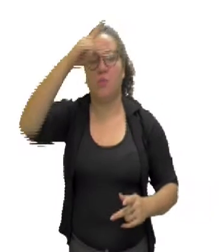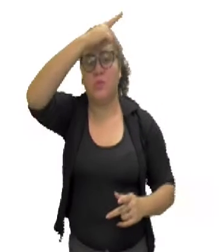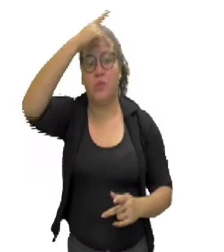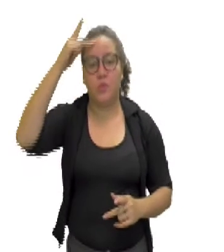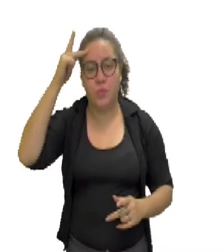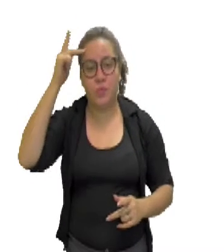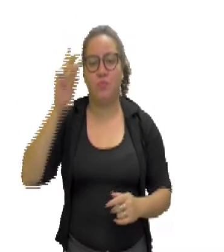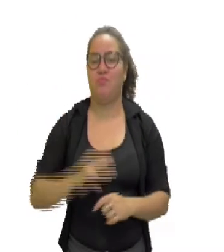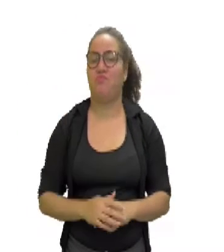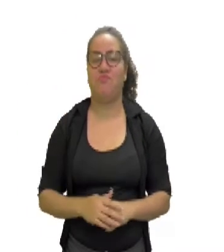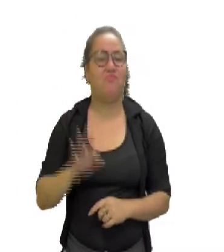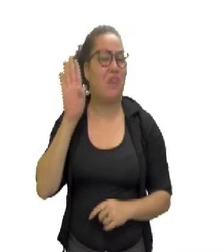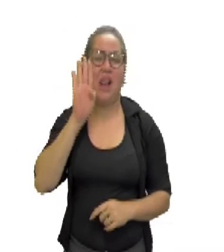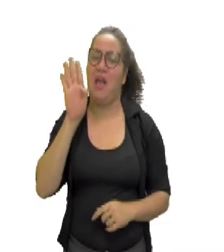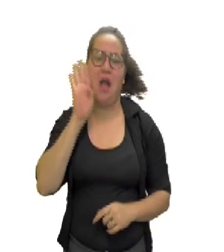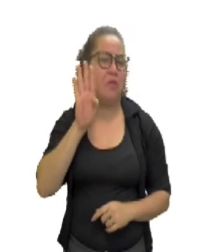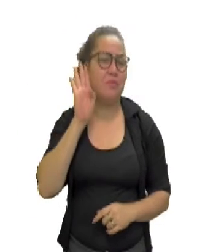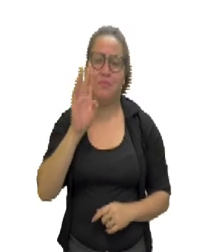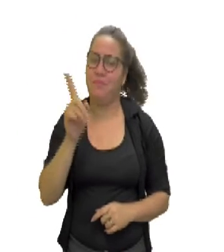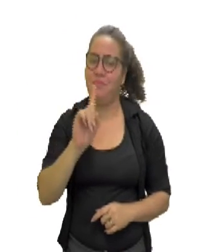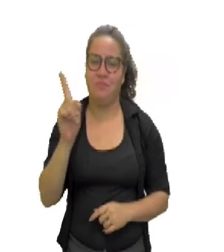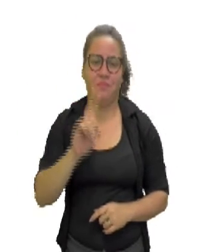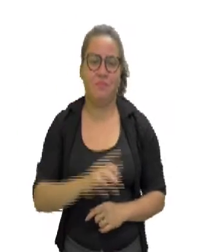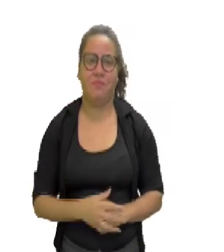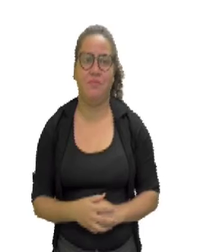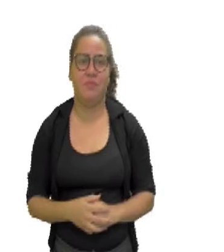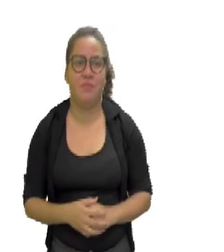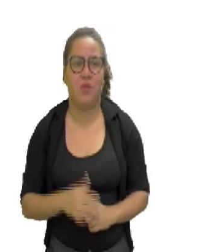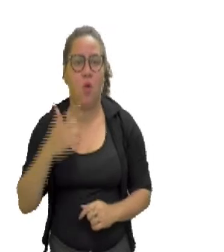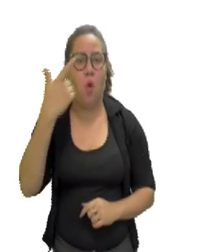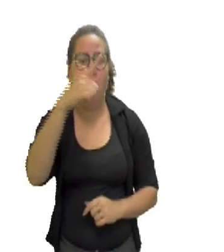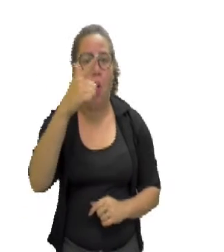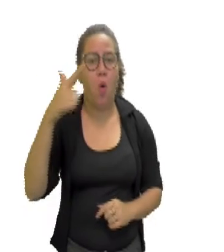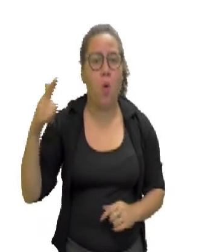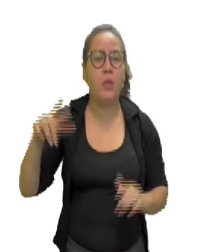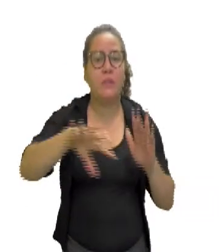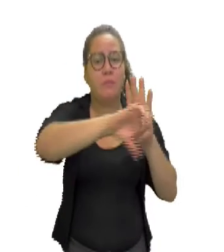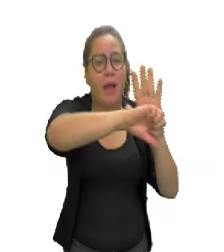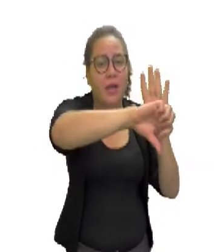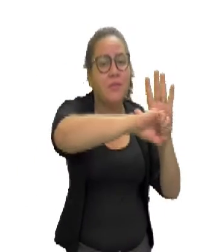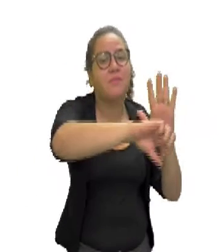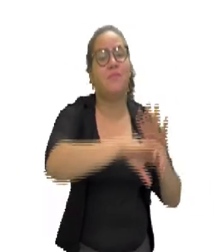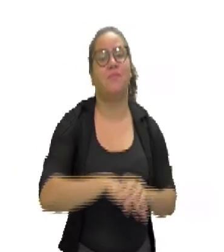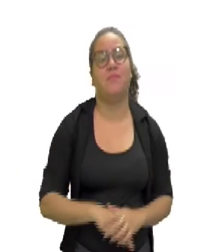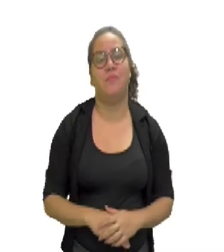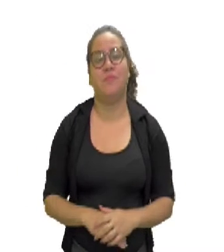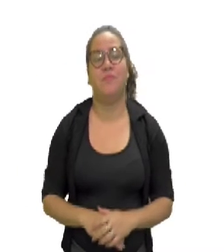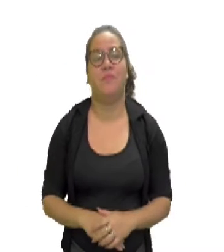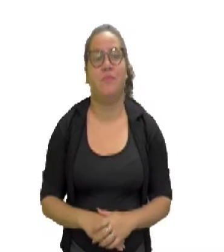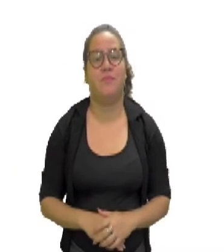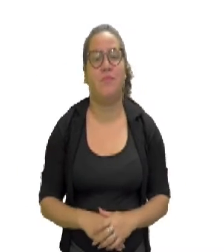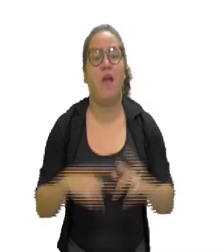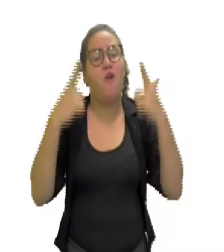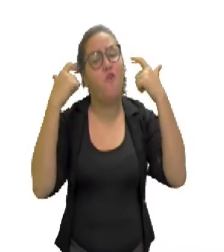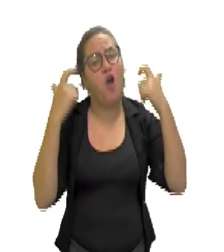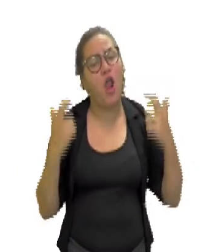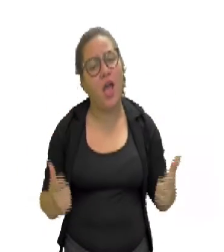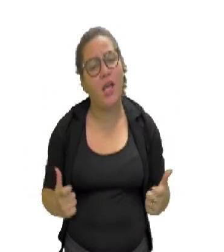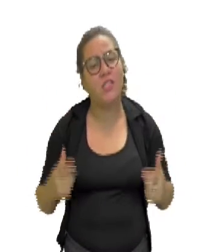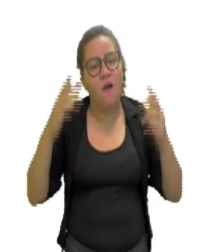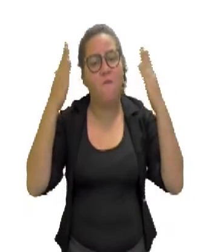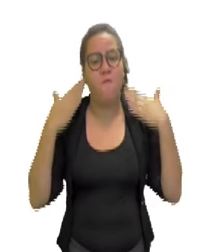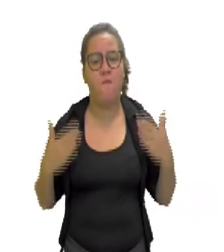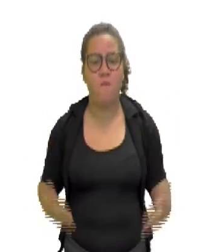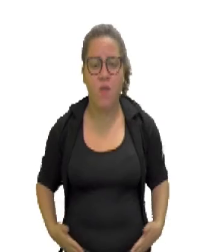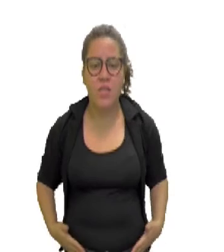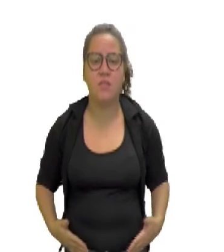isso aí não é legal nunca. Outras imagens aí, tá vendo? A violência física ali,